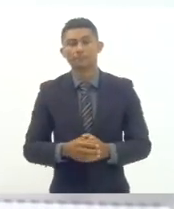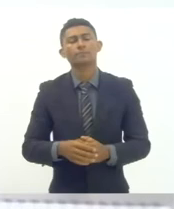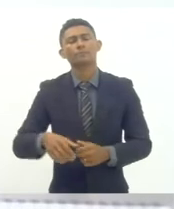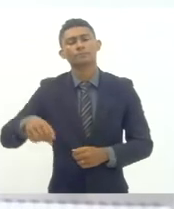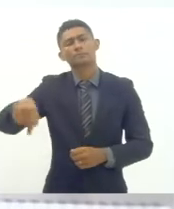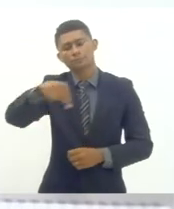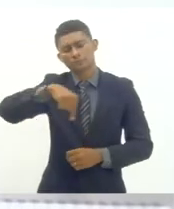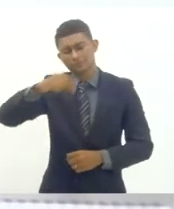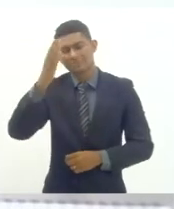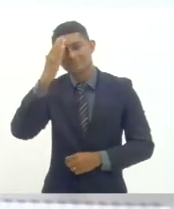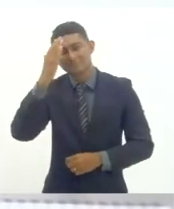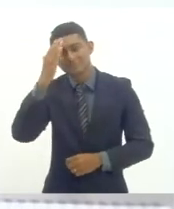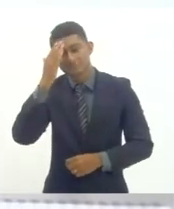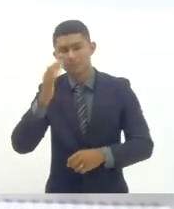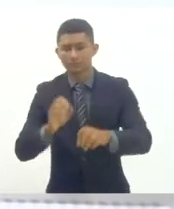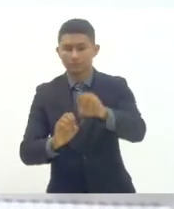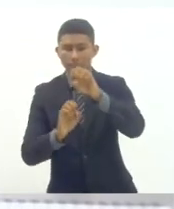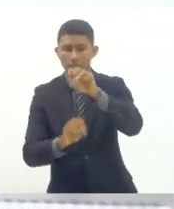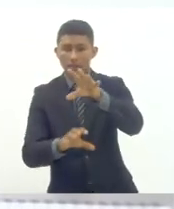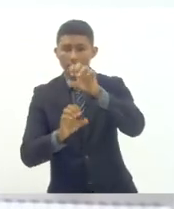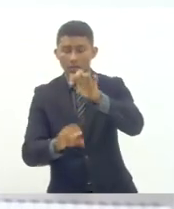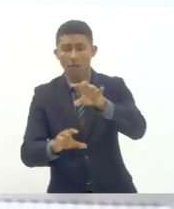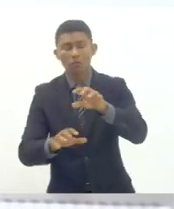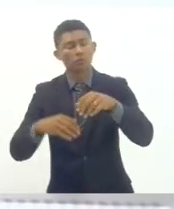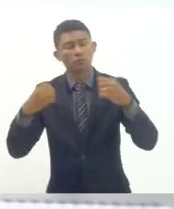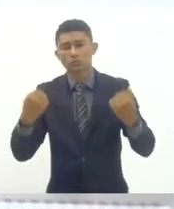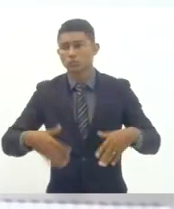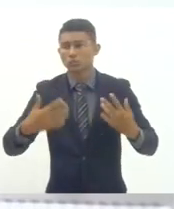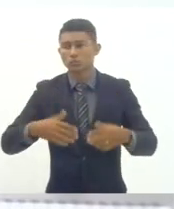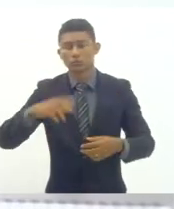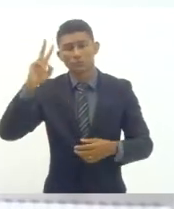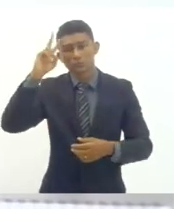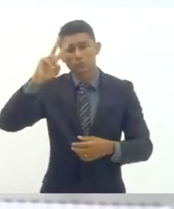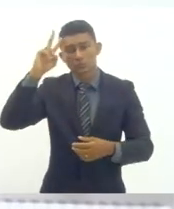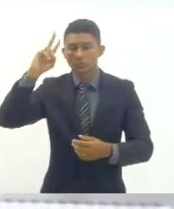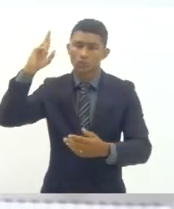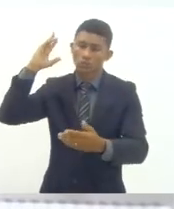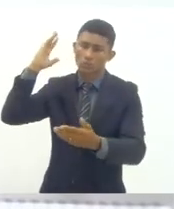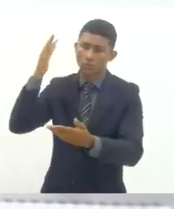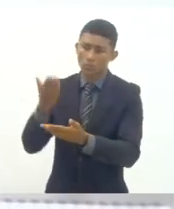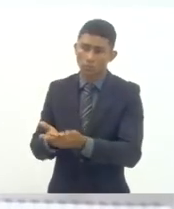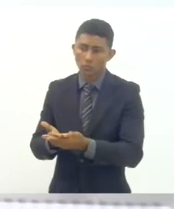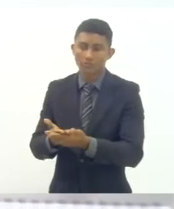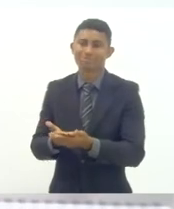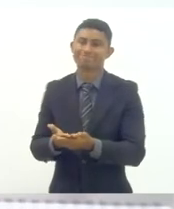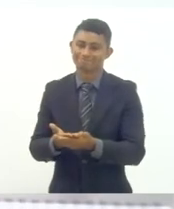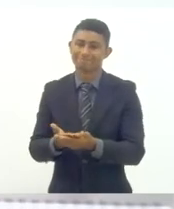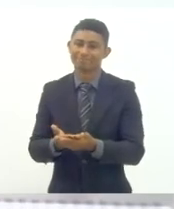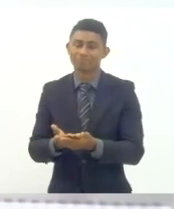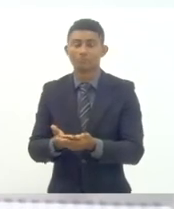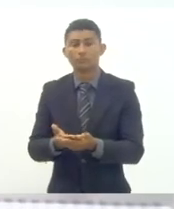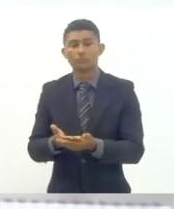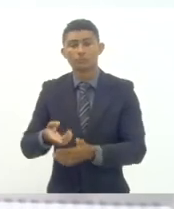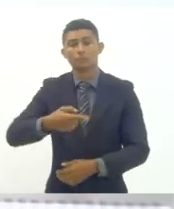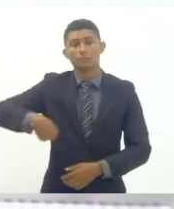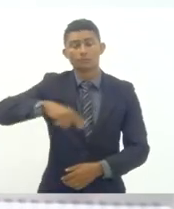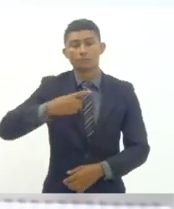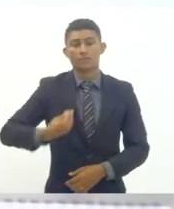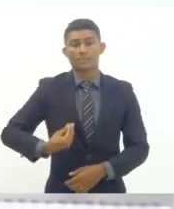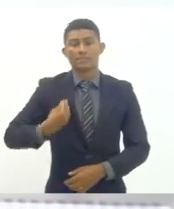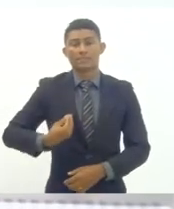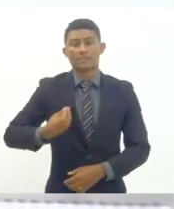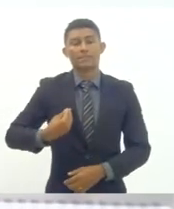a educação histórica é histórica em nosso país e sabendo que ela é histórica nós vivemos marcas